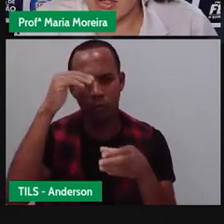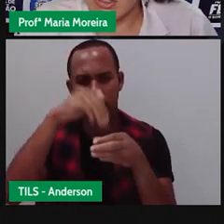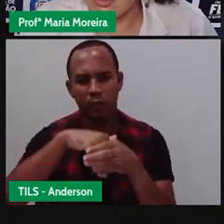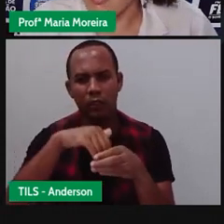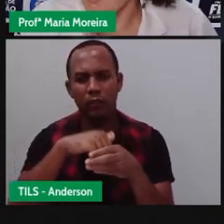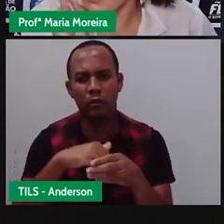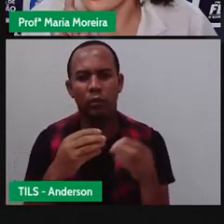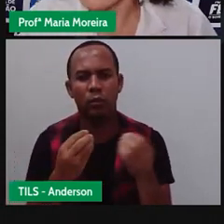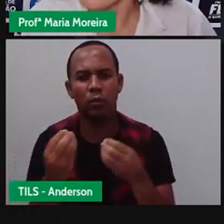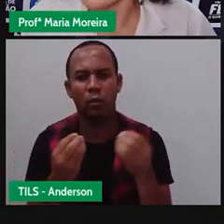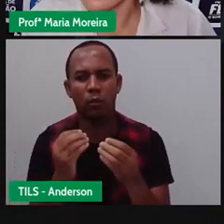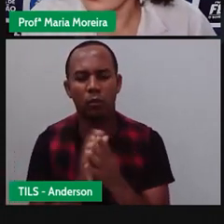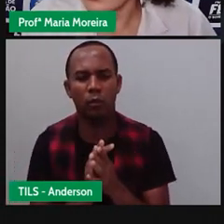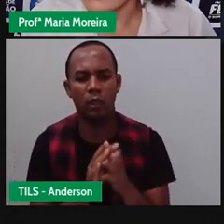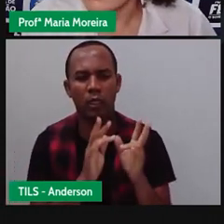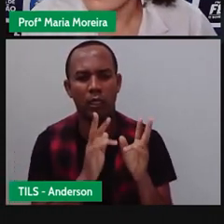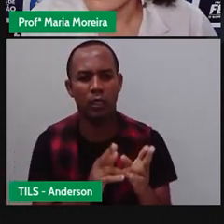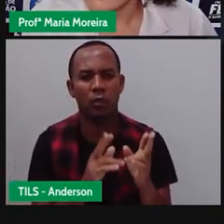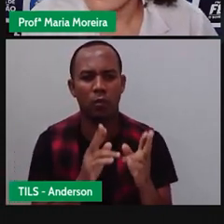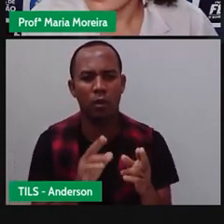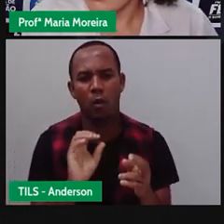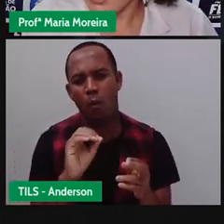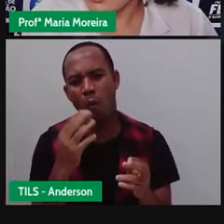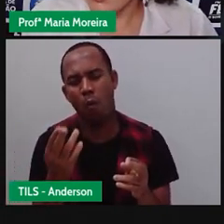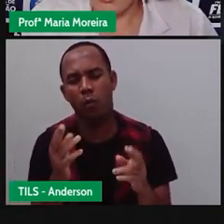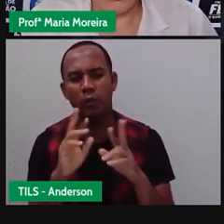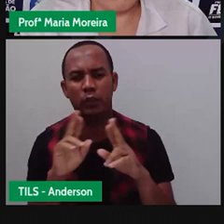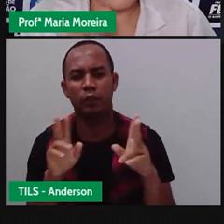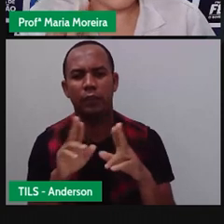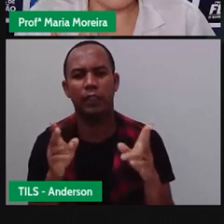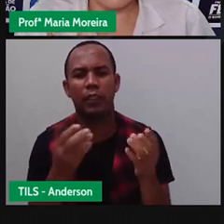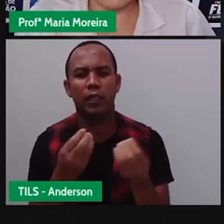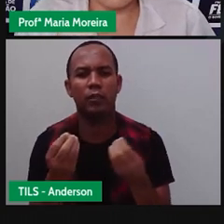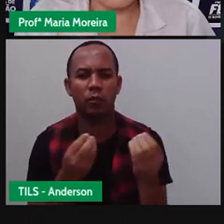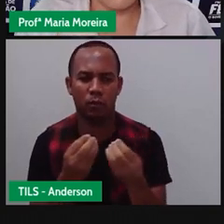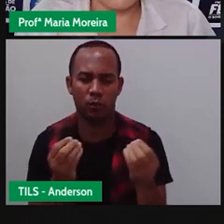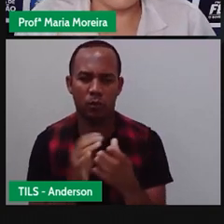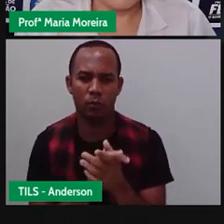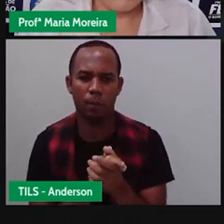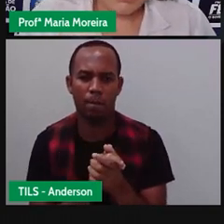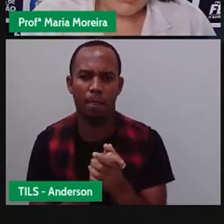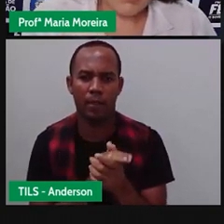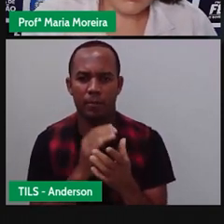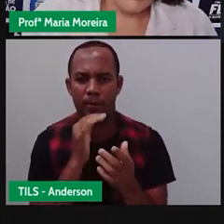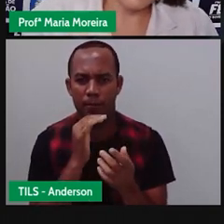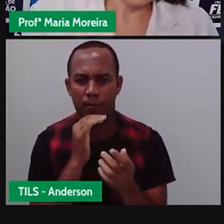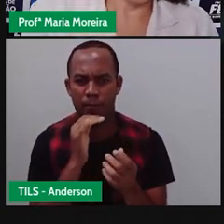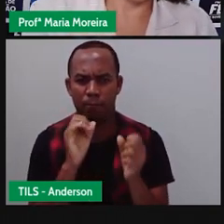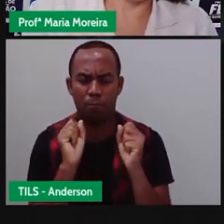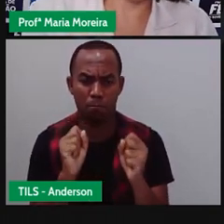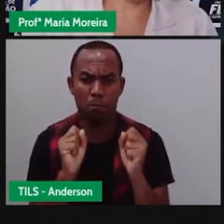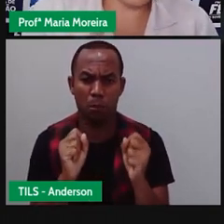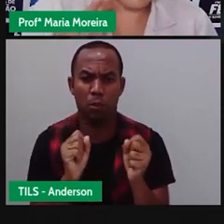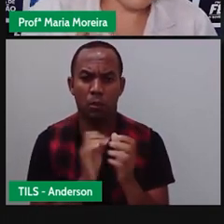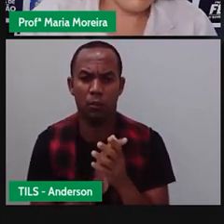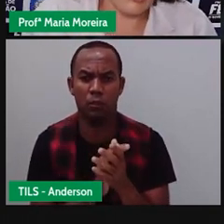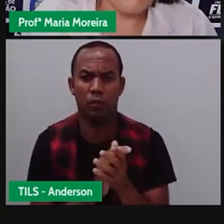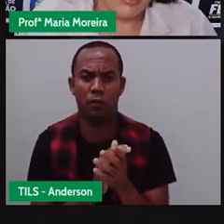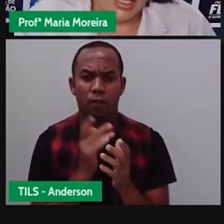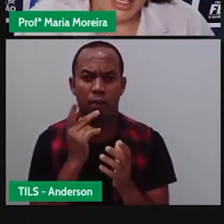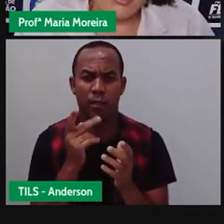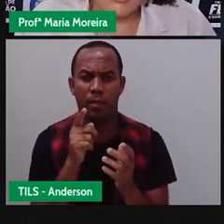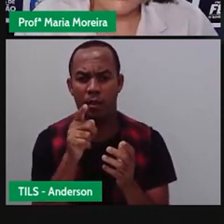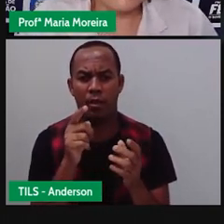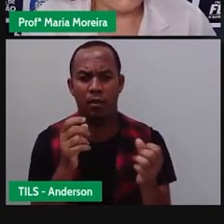desses carros de forma igualitária? Não é isso? Eu posso dizer o seguinte, olha. Os carros